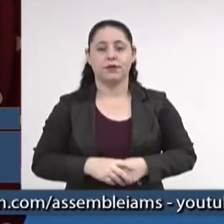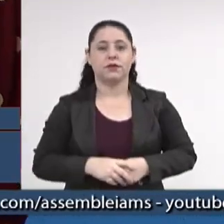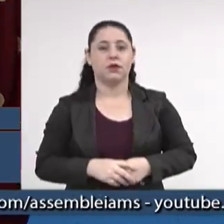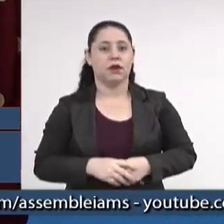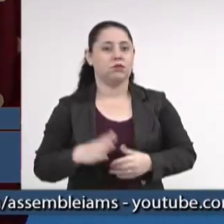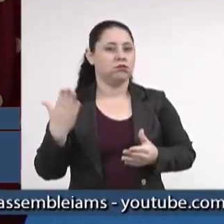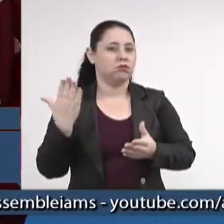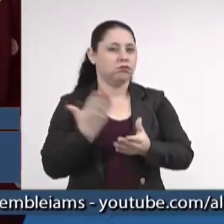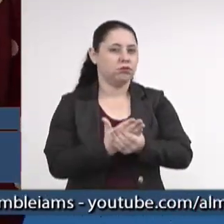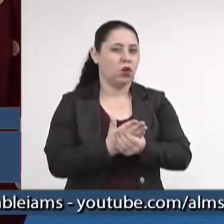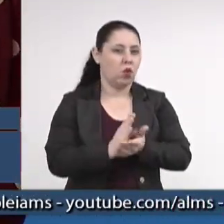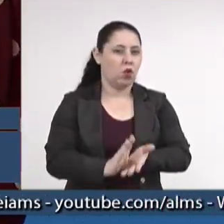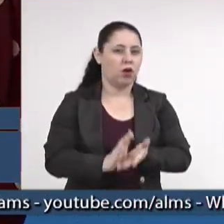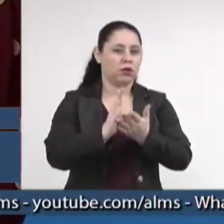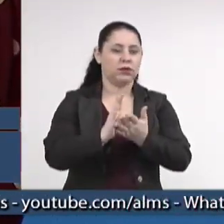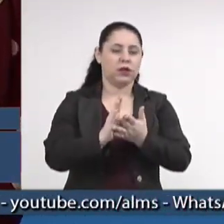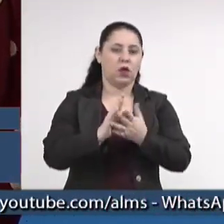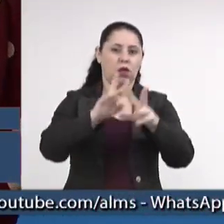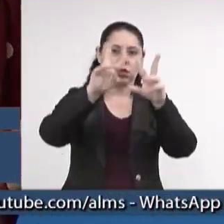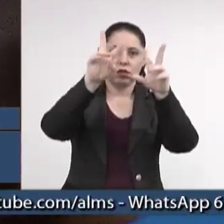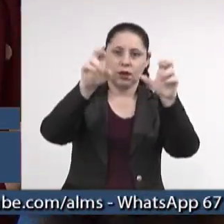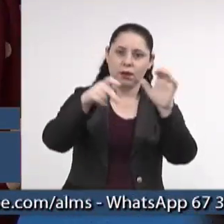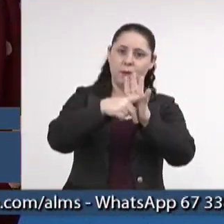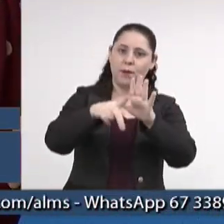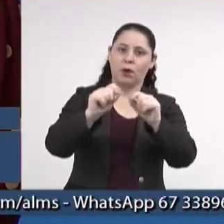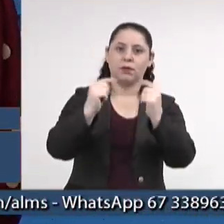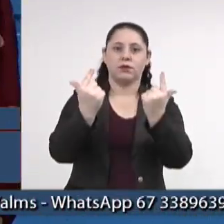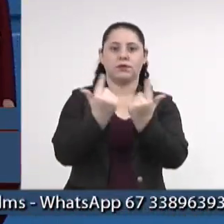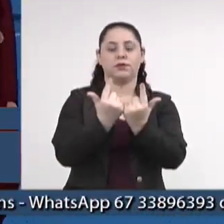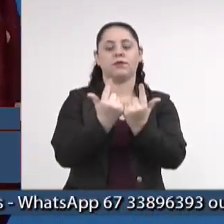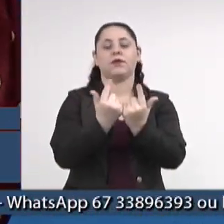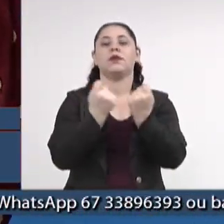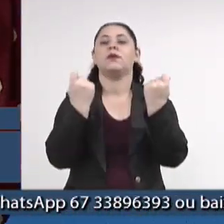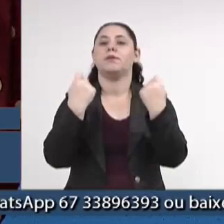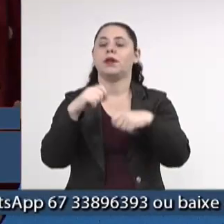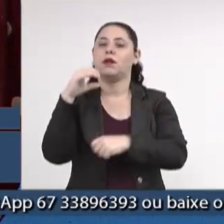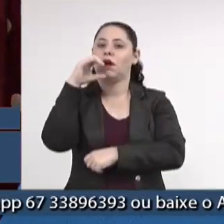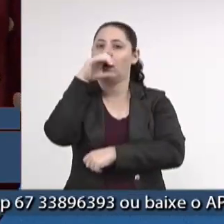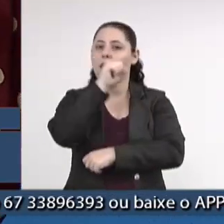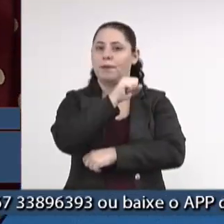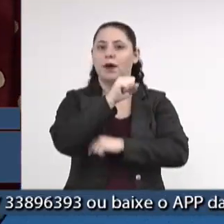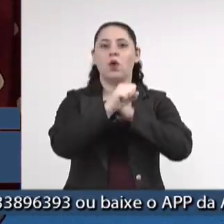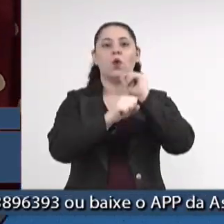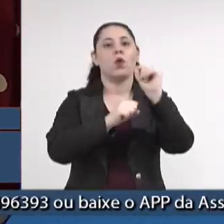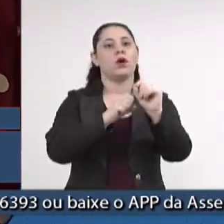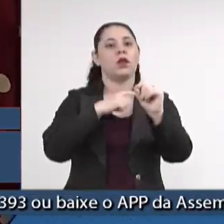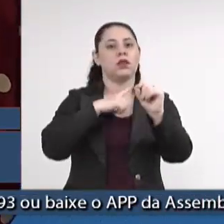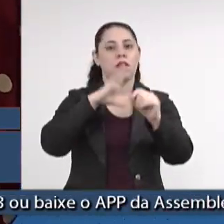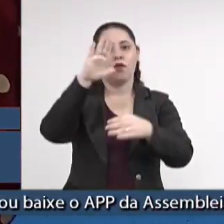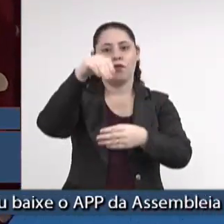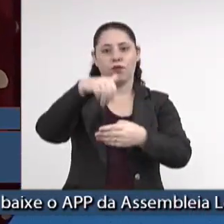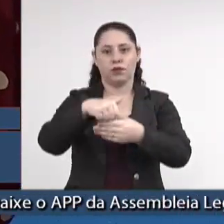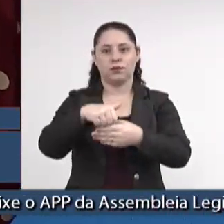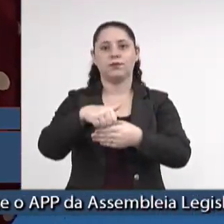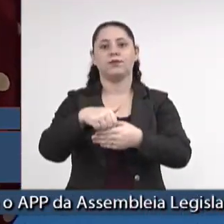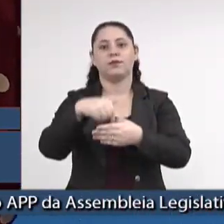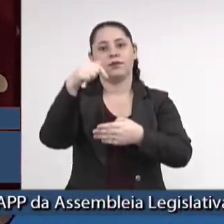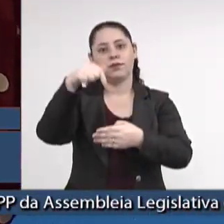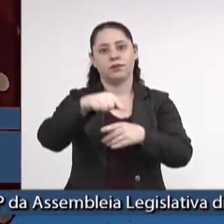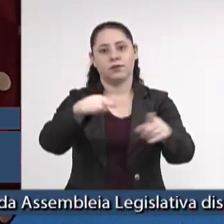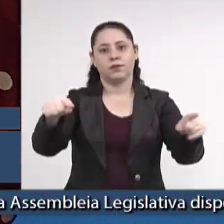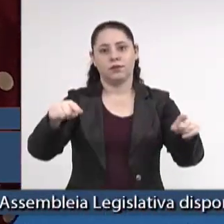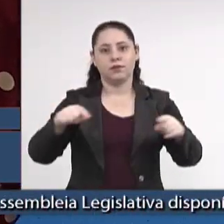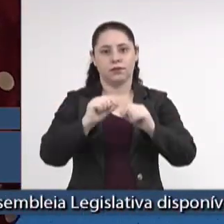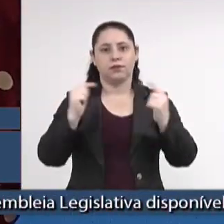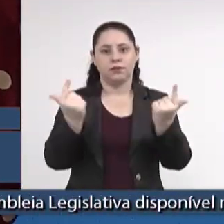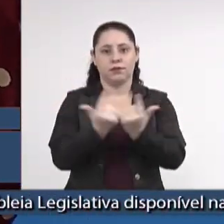tramita pelas comissões de mérito desta Casa de Leis e deve, em breve, ser colocado em votação nesta